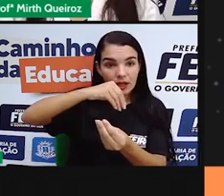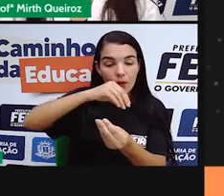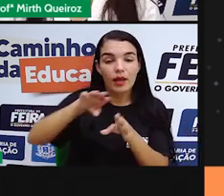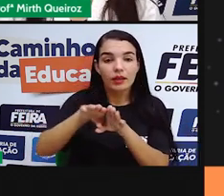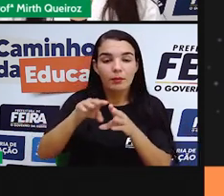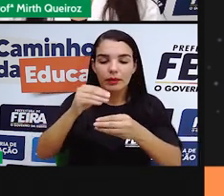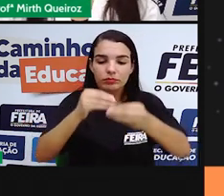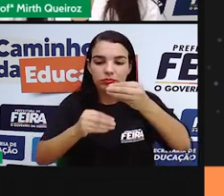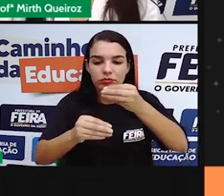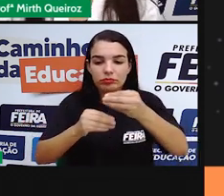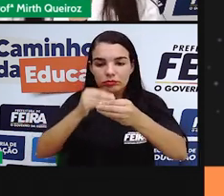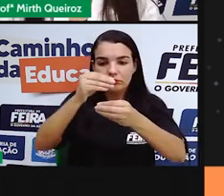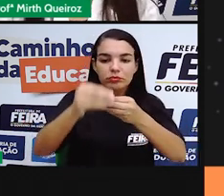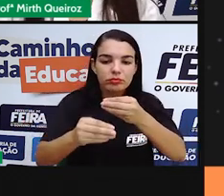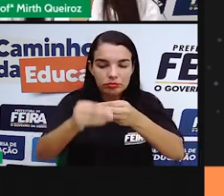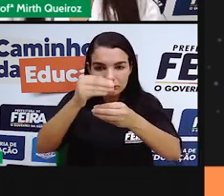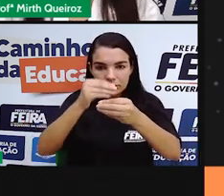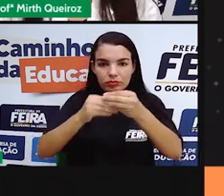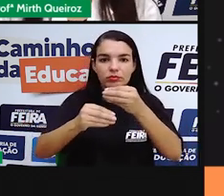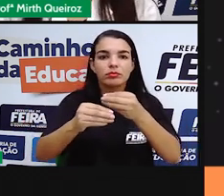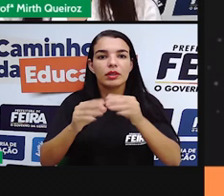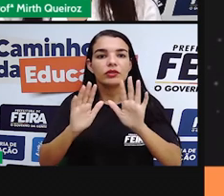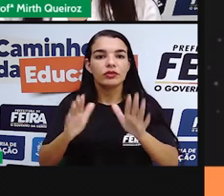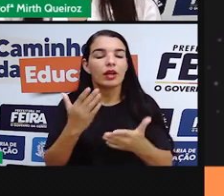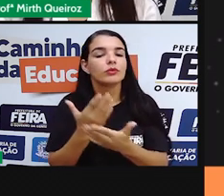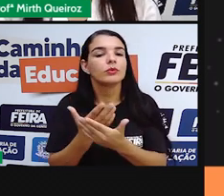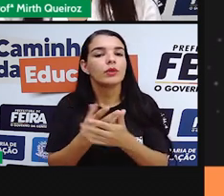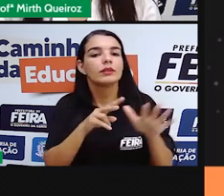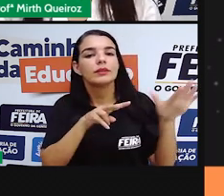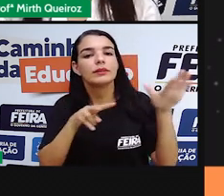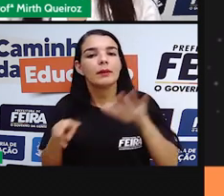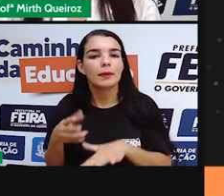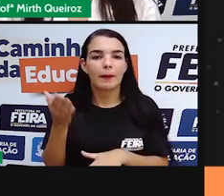já estudamos já aí na semana passada.